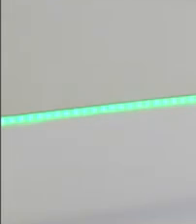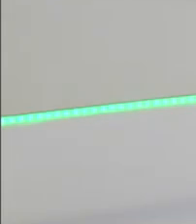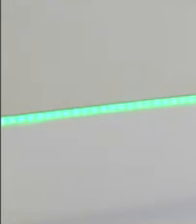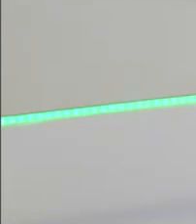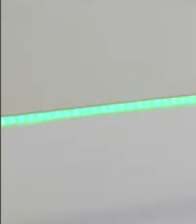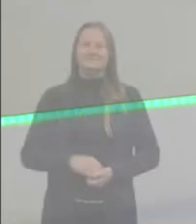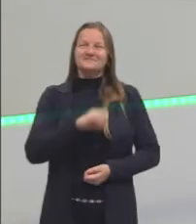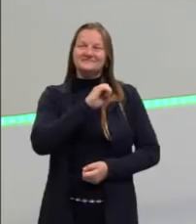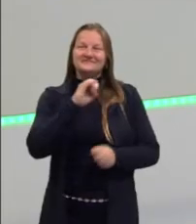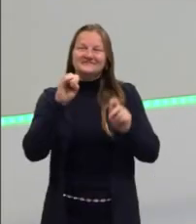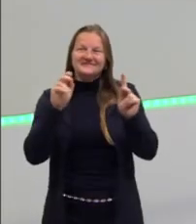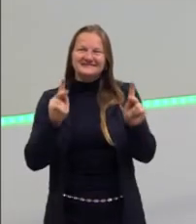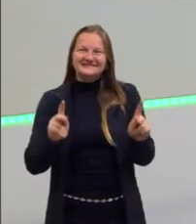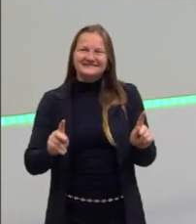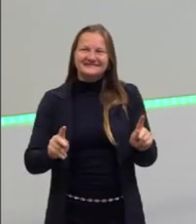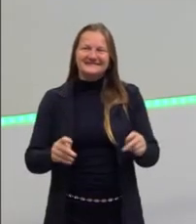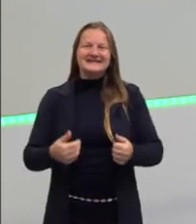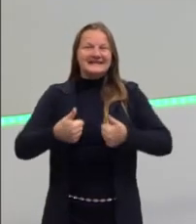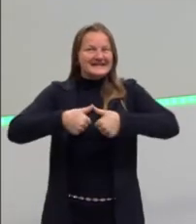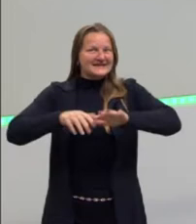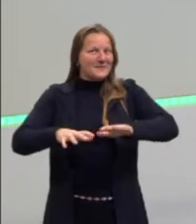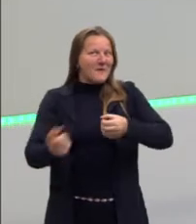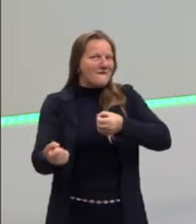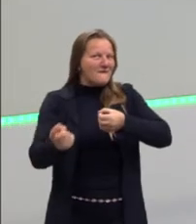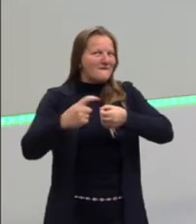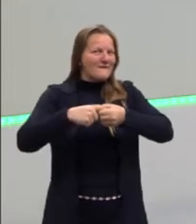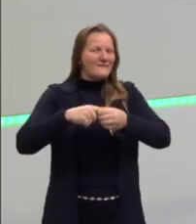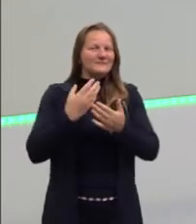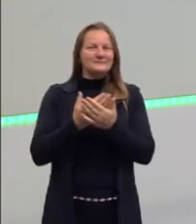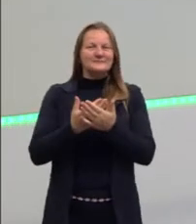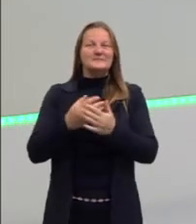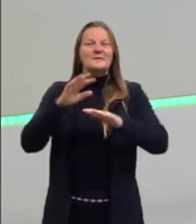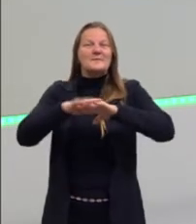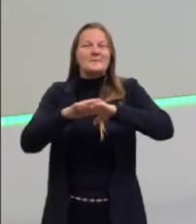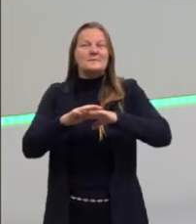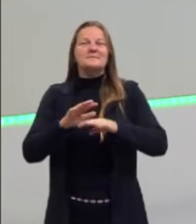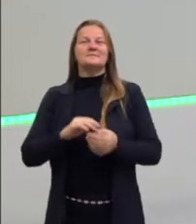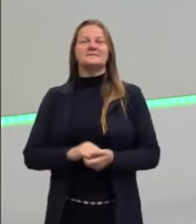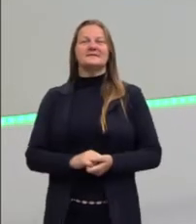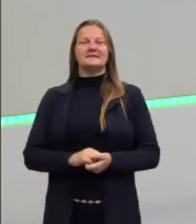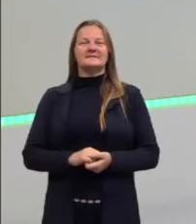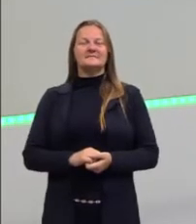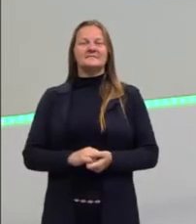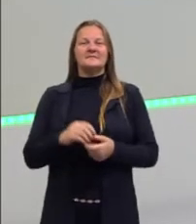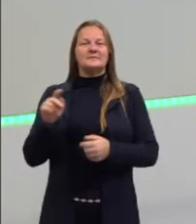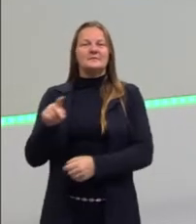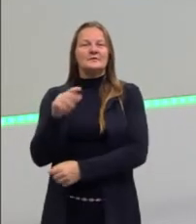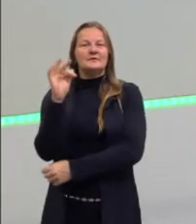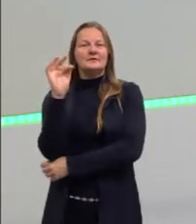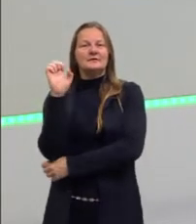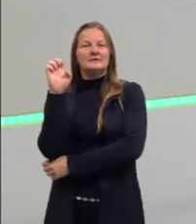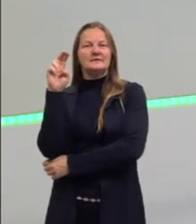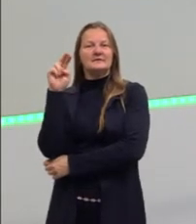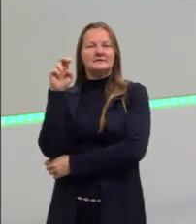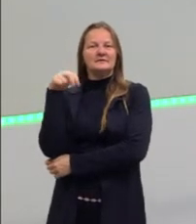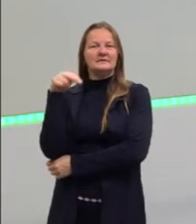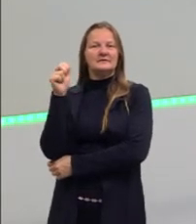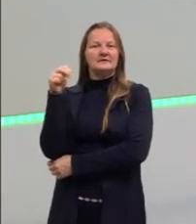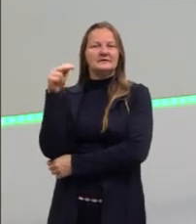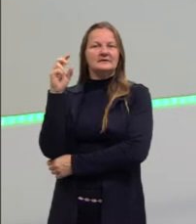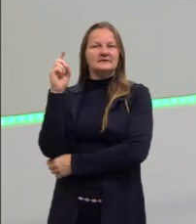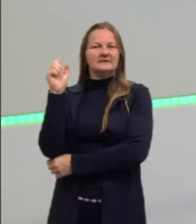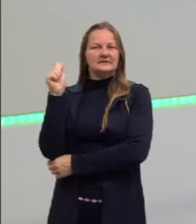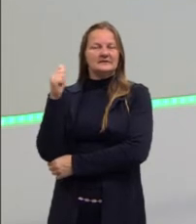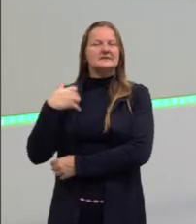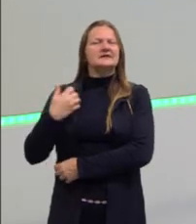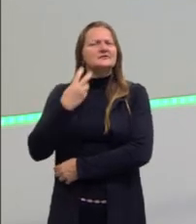Oi, oi pessoas! Já estamos de volta para mais uma aula de matemática. Eu sou a prof. Fernanda, tenho 25